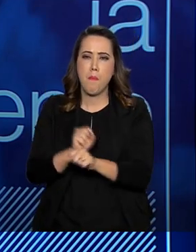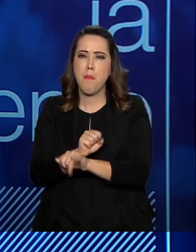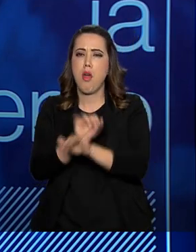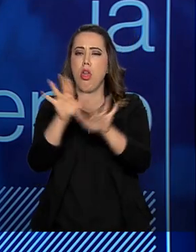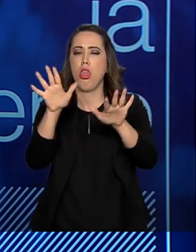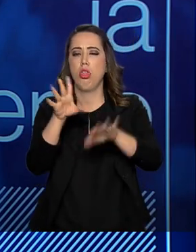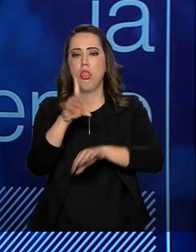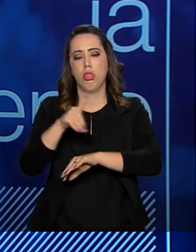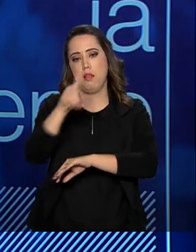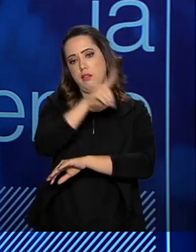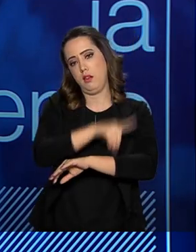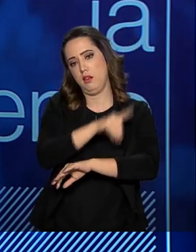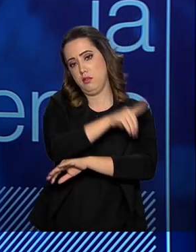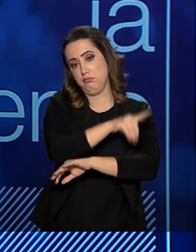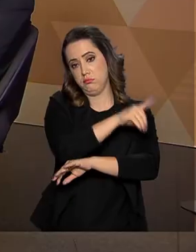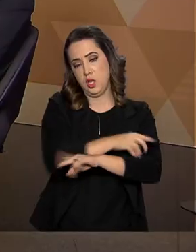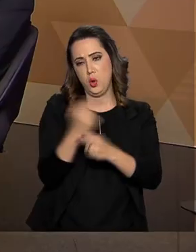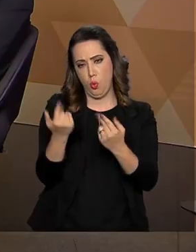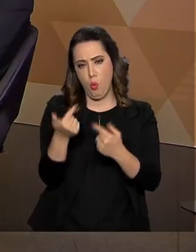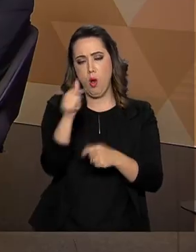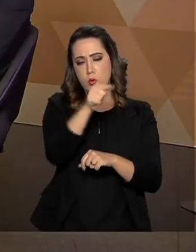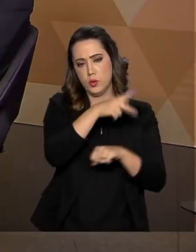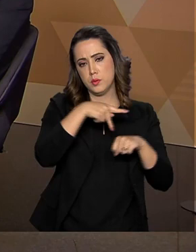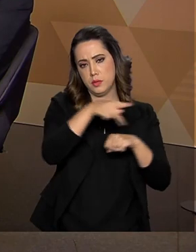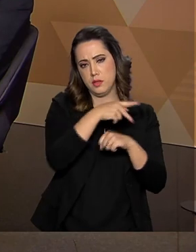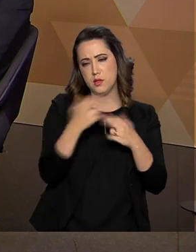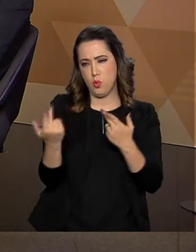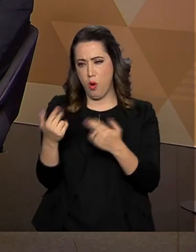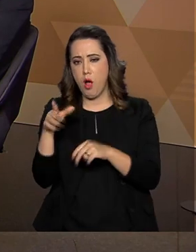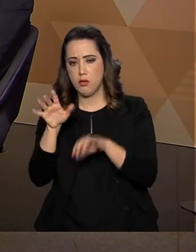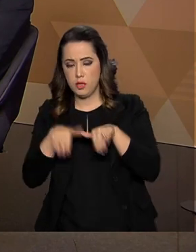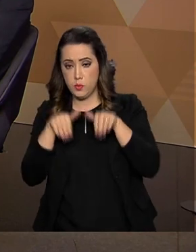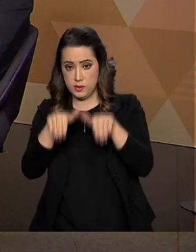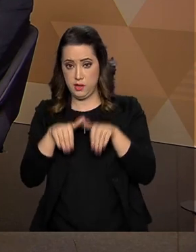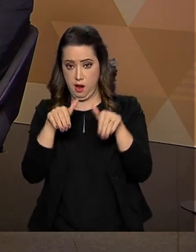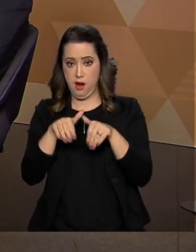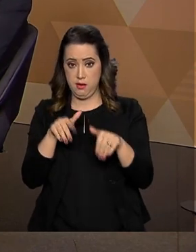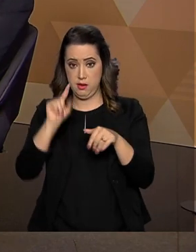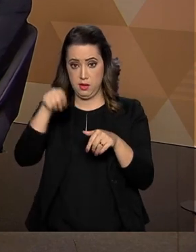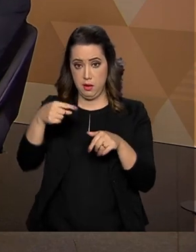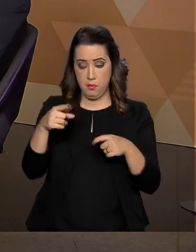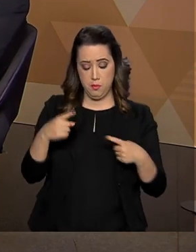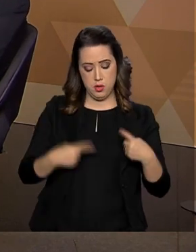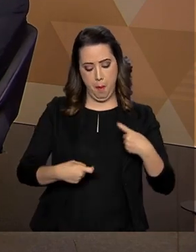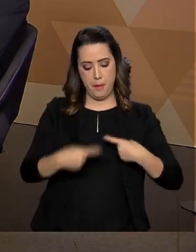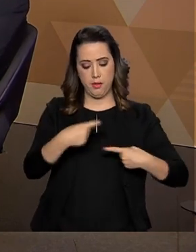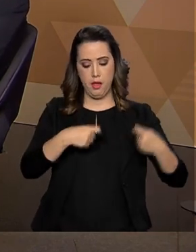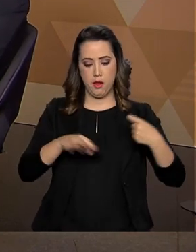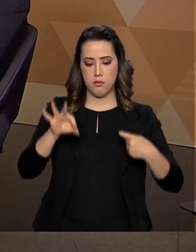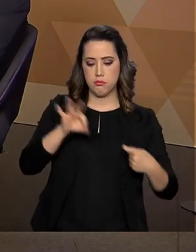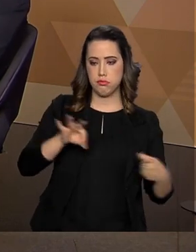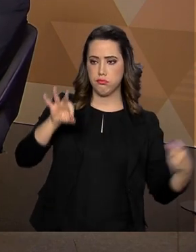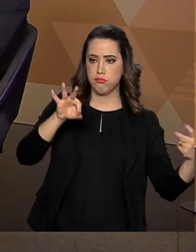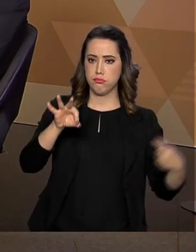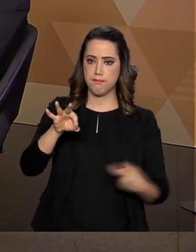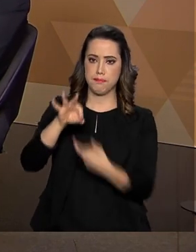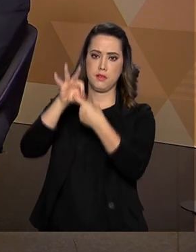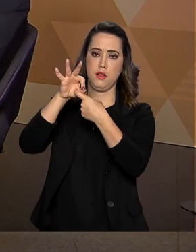como aconteceu em outros países, como exemplo na Austrália. Então, também a tecnologia brasileira...